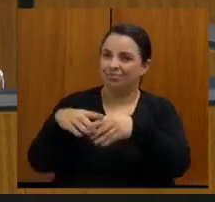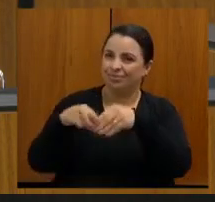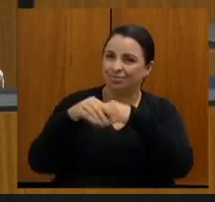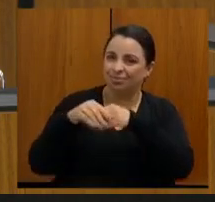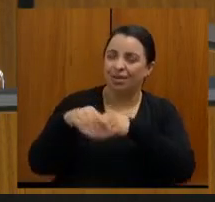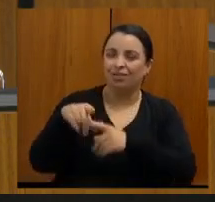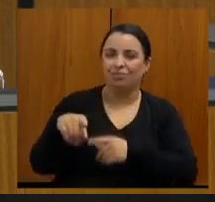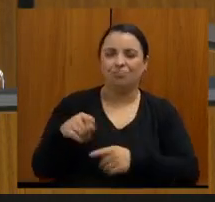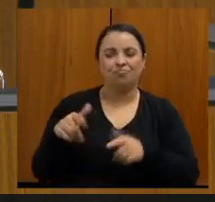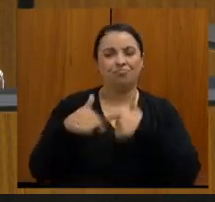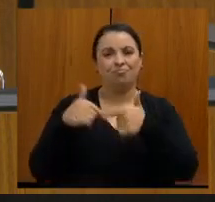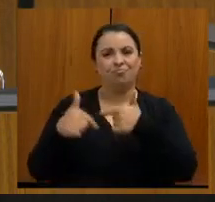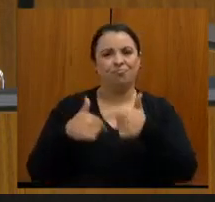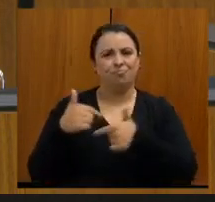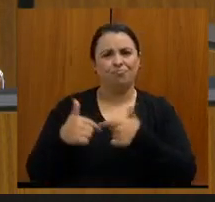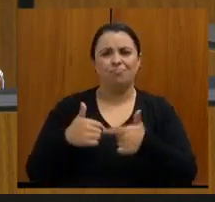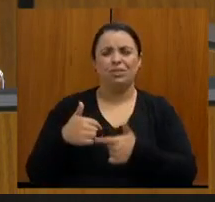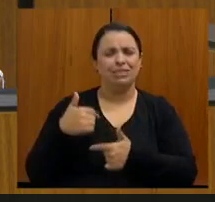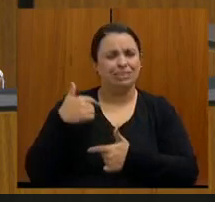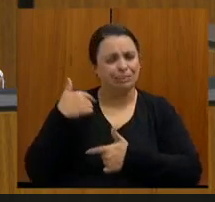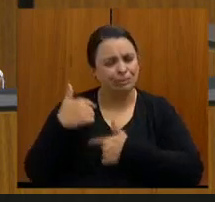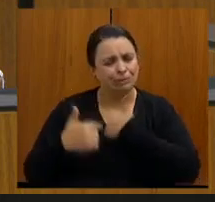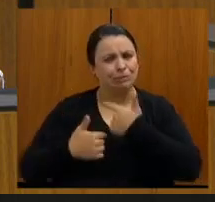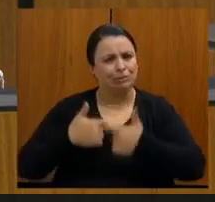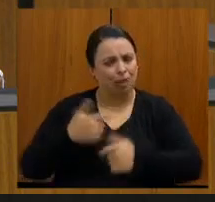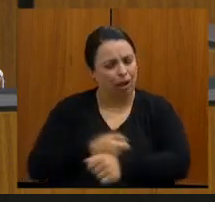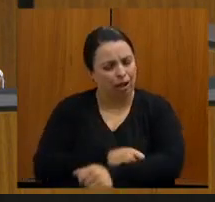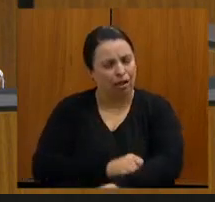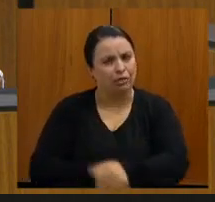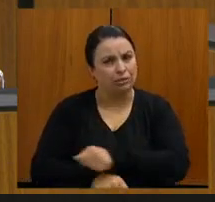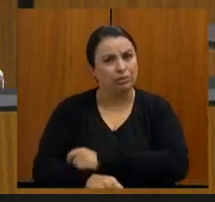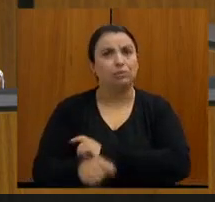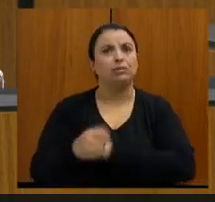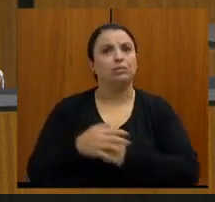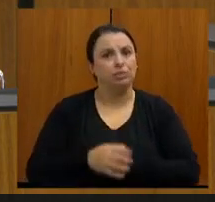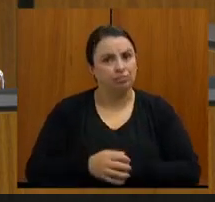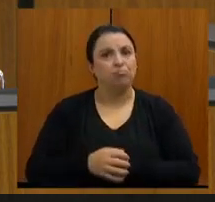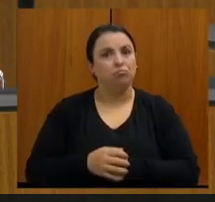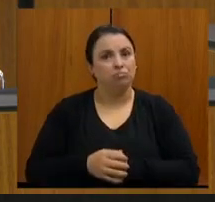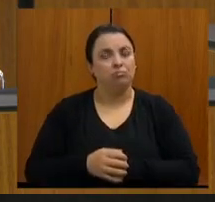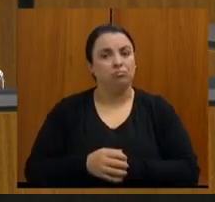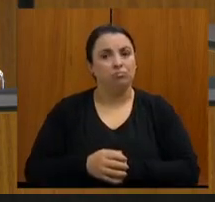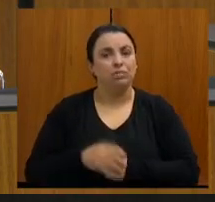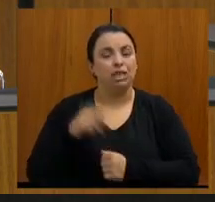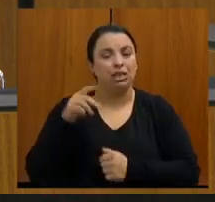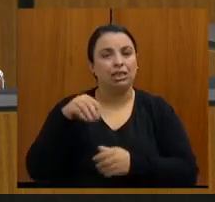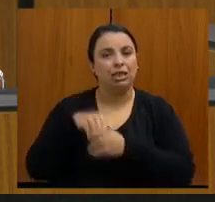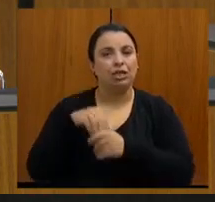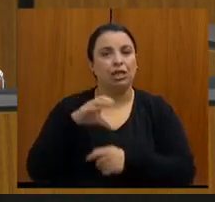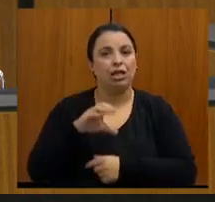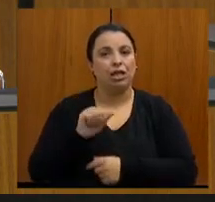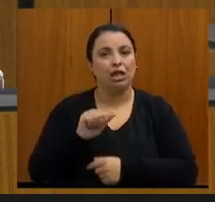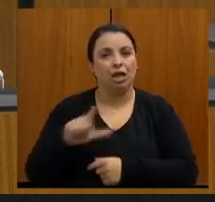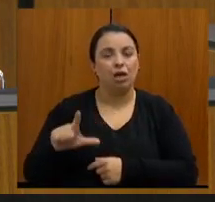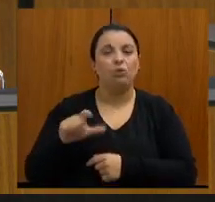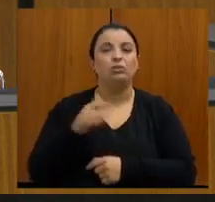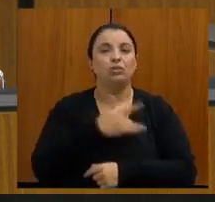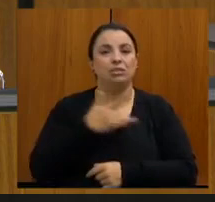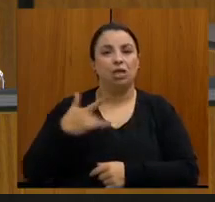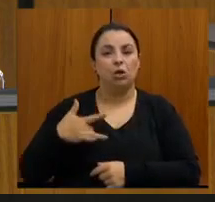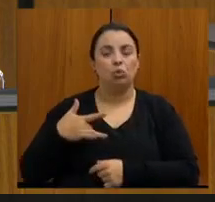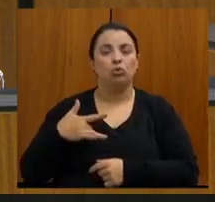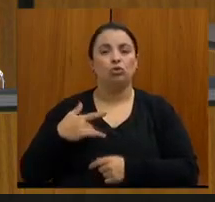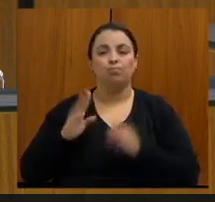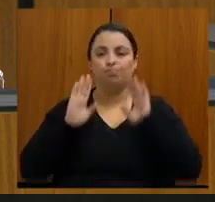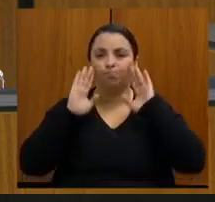um trabalho incansável no seu cargo na CalSaúde, pela saúde dos